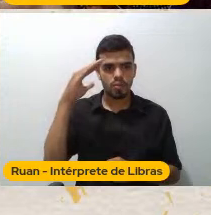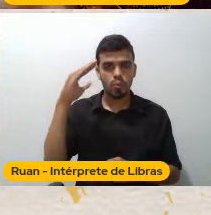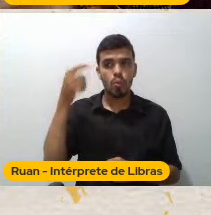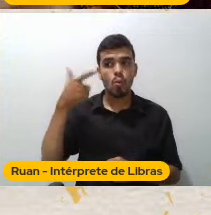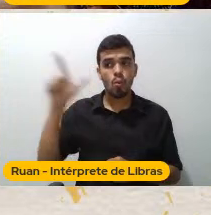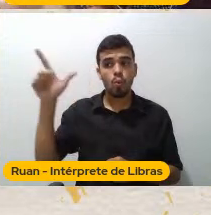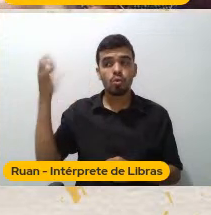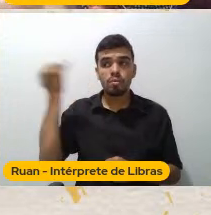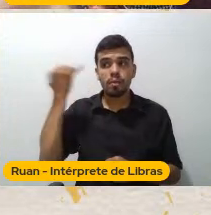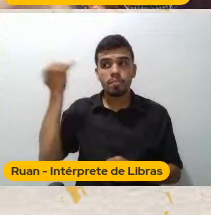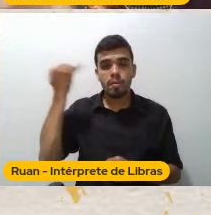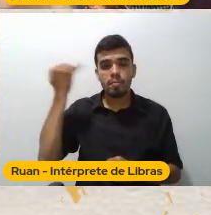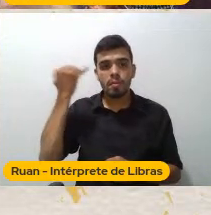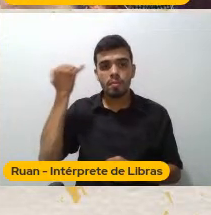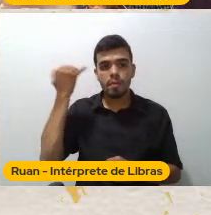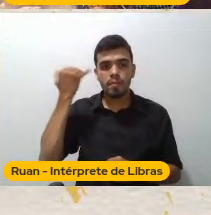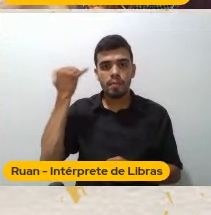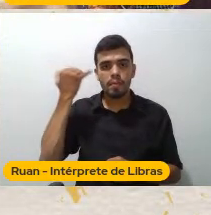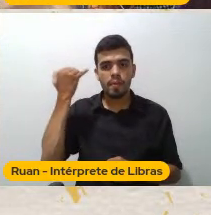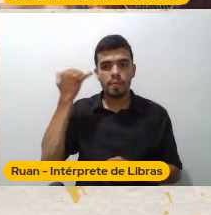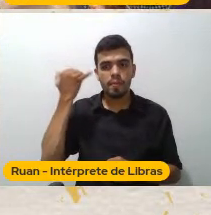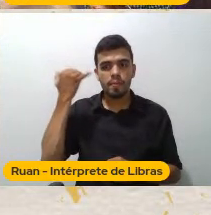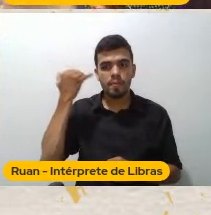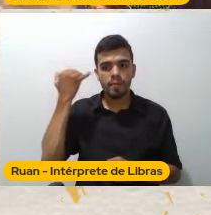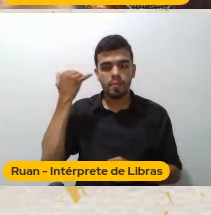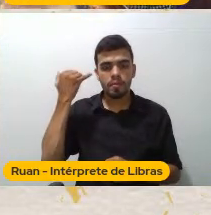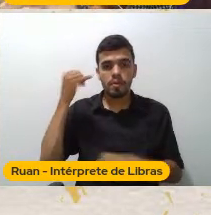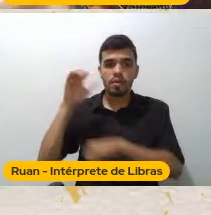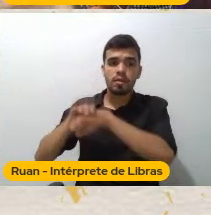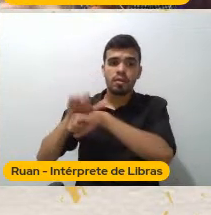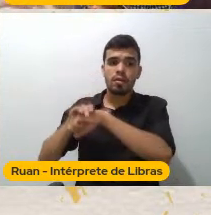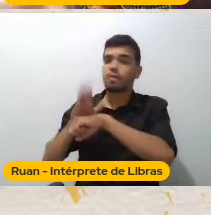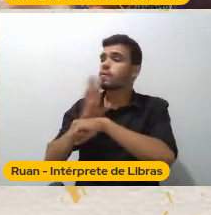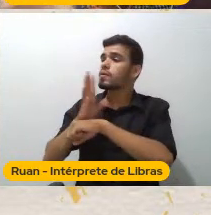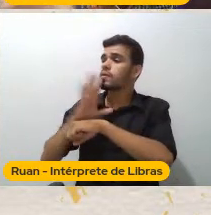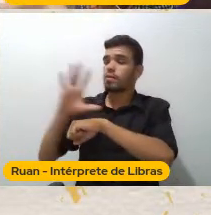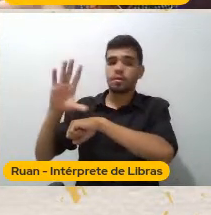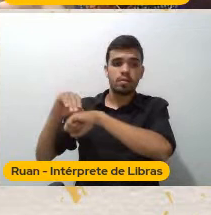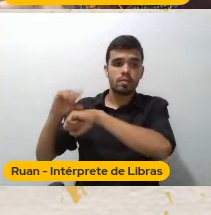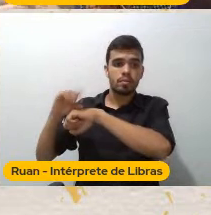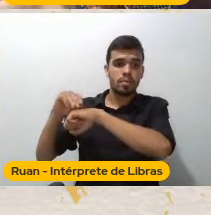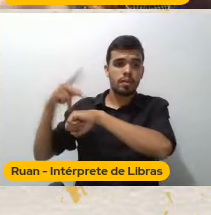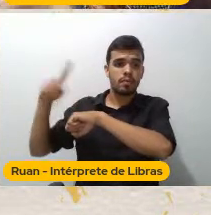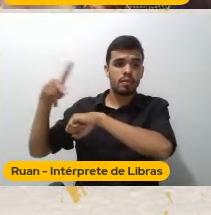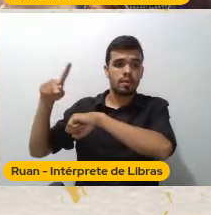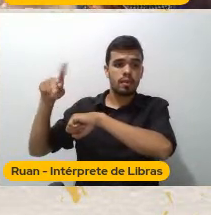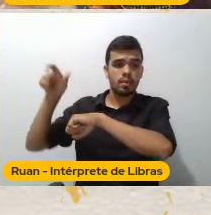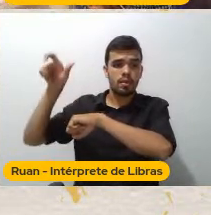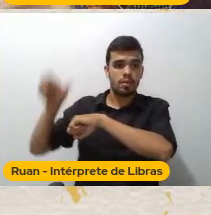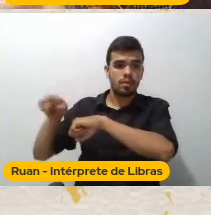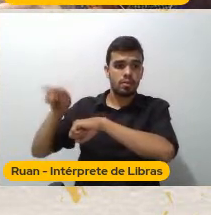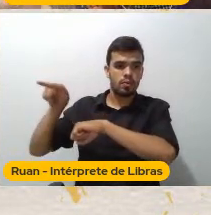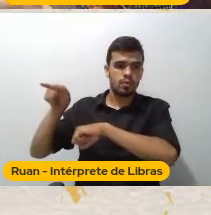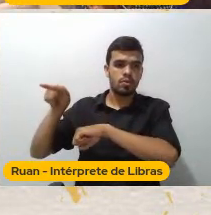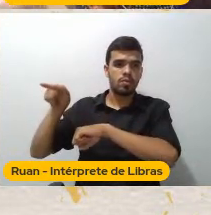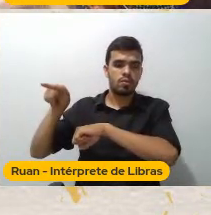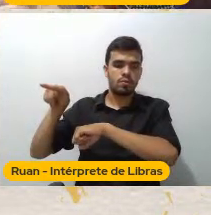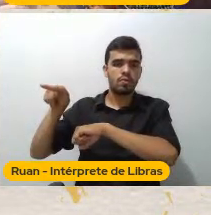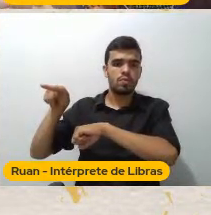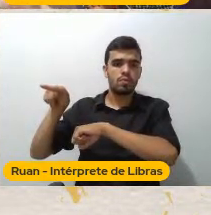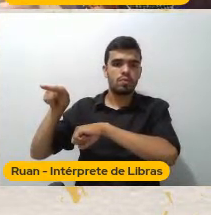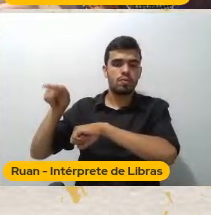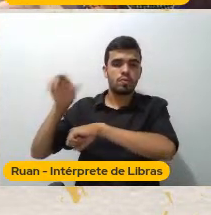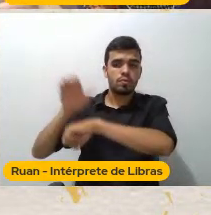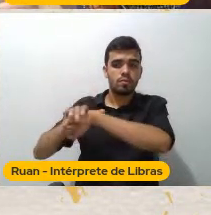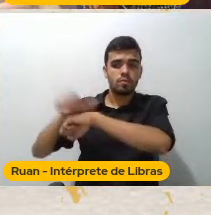é O entendimento Do conhecimento Desse outro Como sujeito amplo Como sujeito pleno E